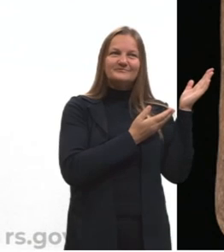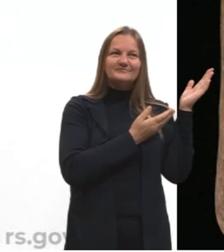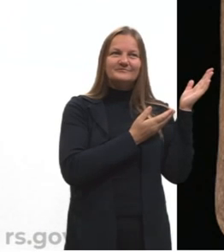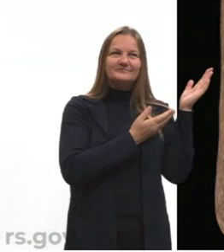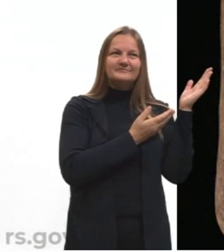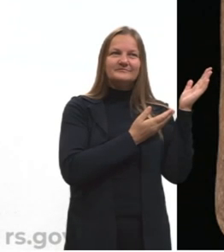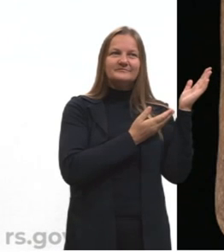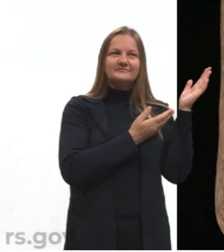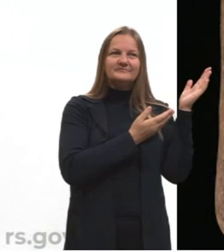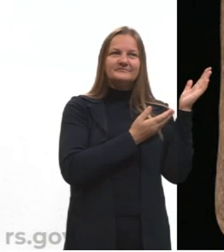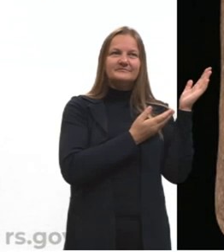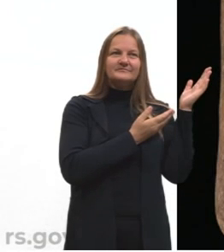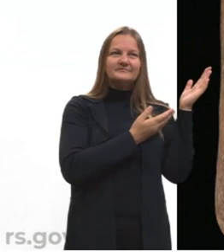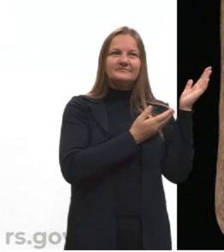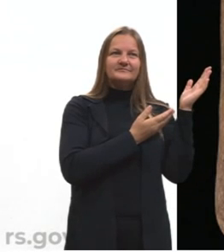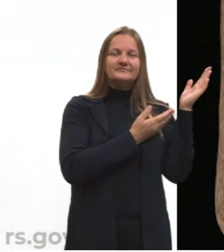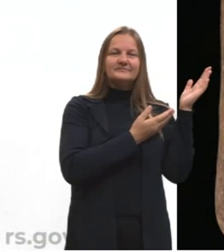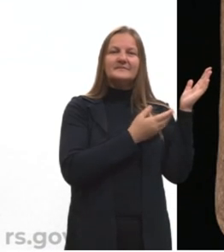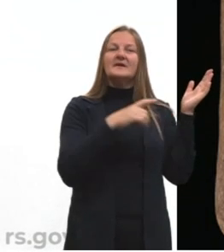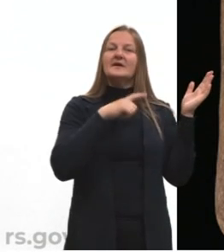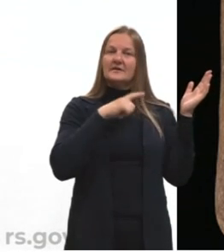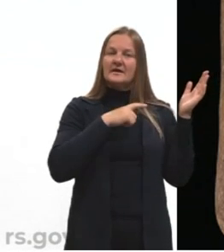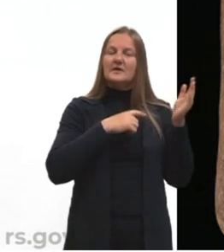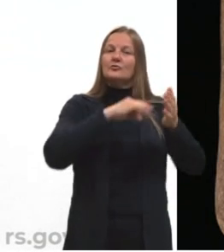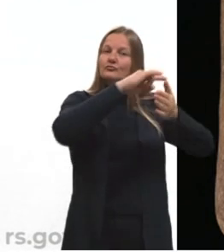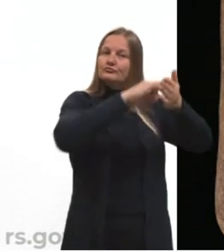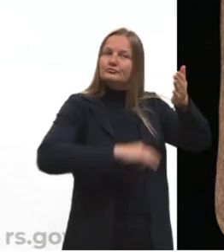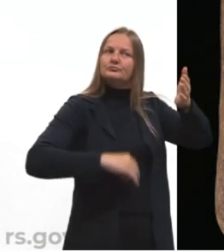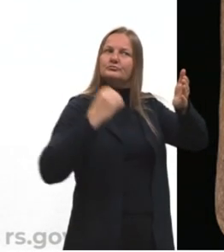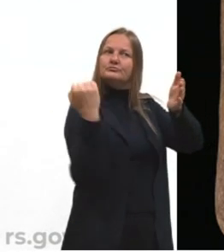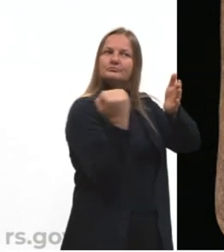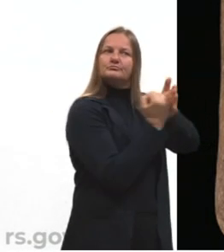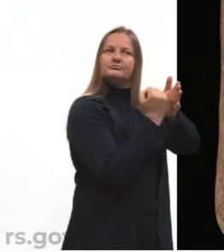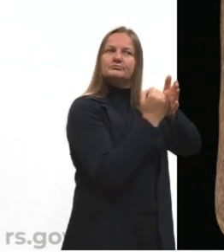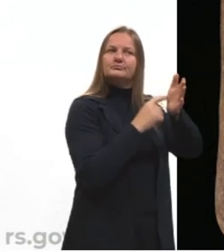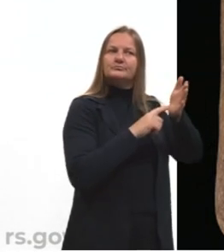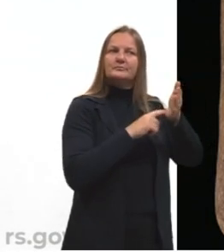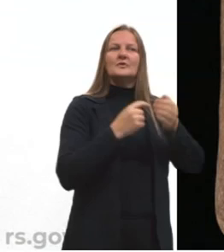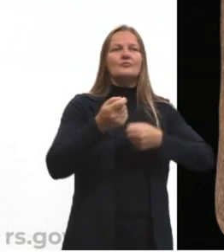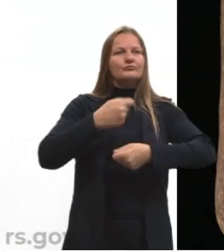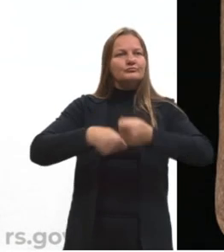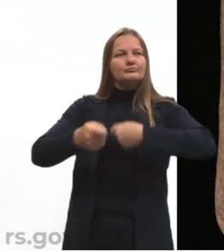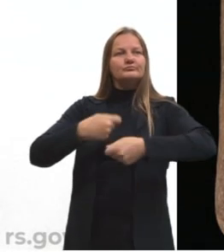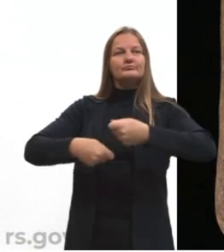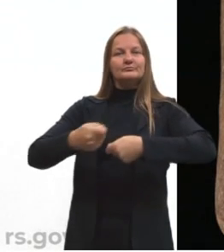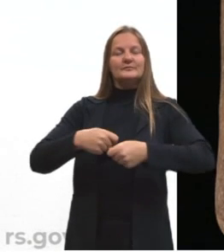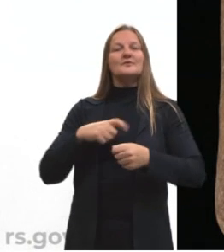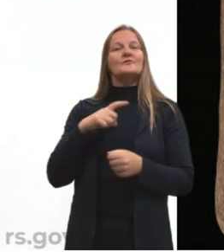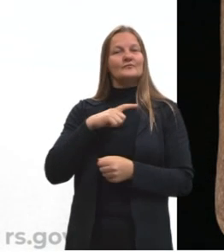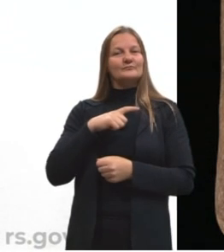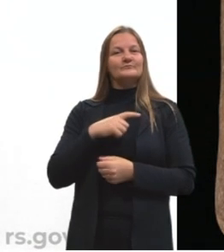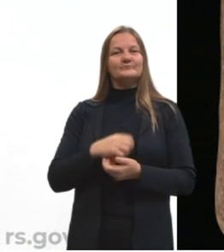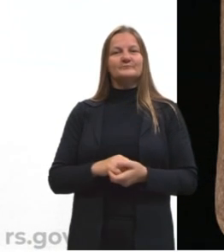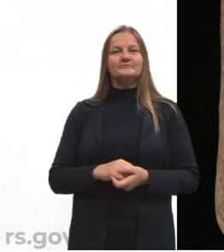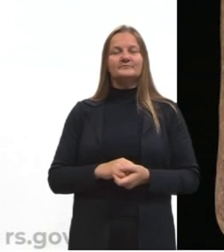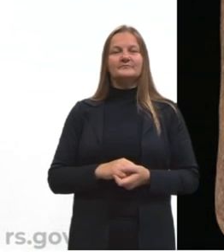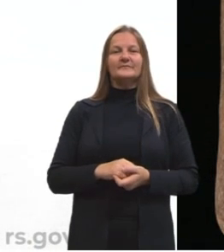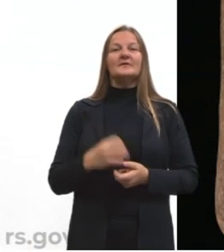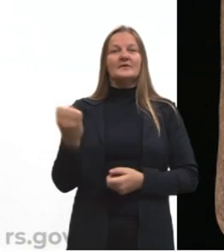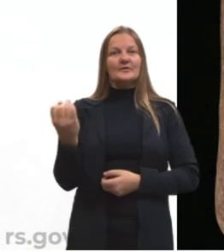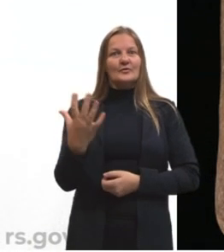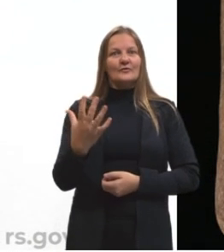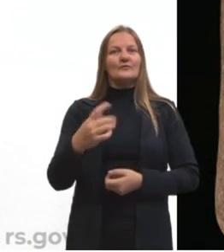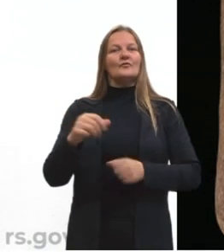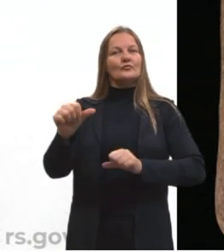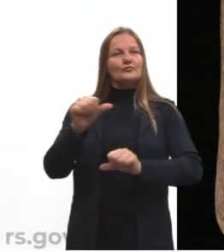tábua, ela contém ali um recibo com o registro de uma transação envolvendo o gado. Novamente, né?